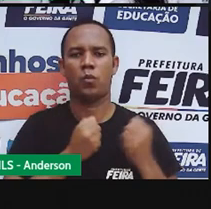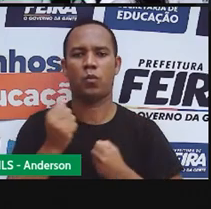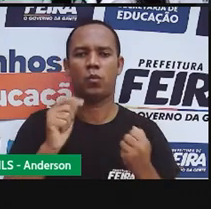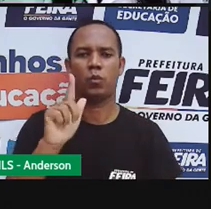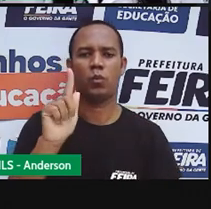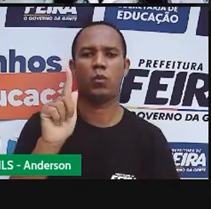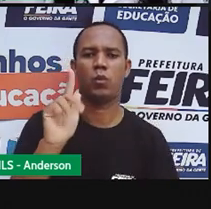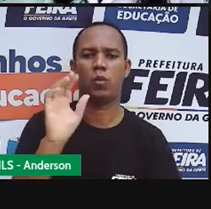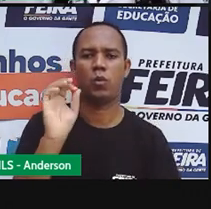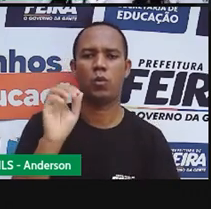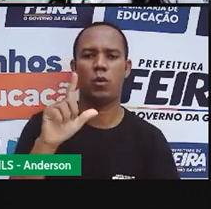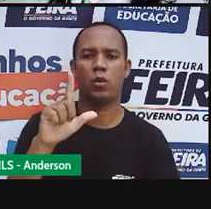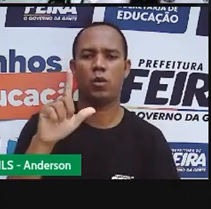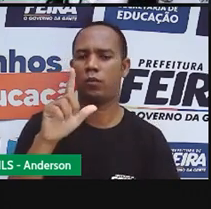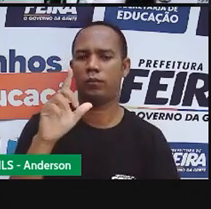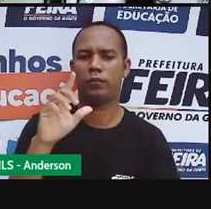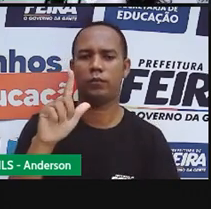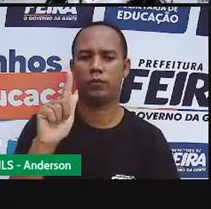Gorila.